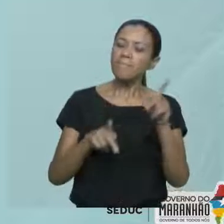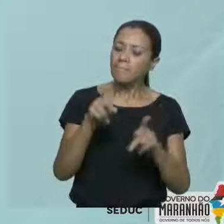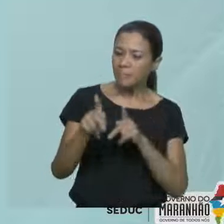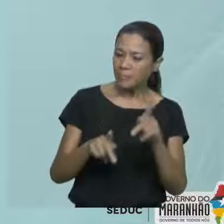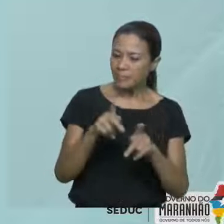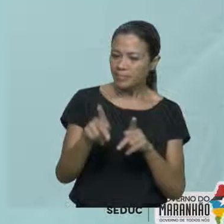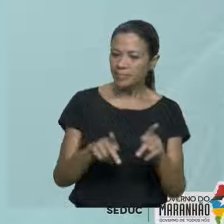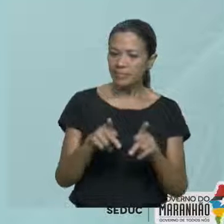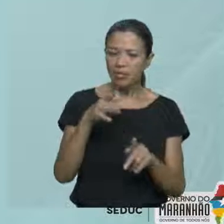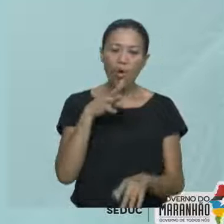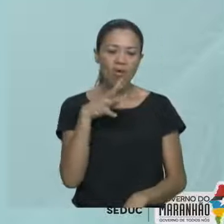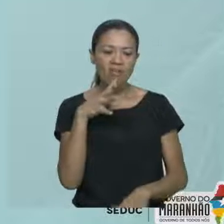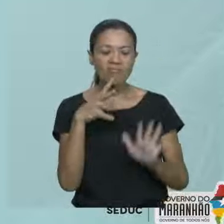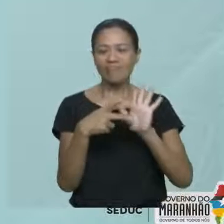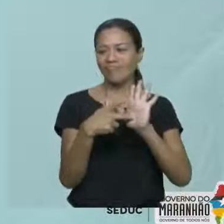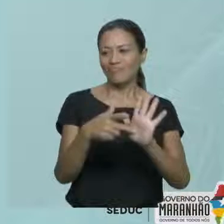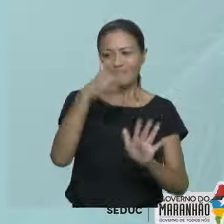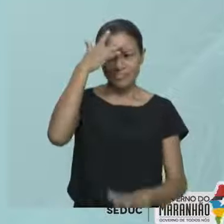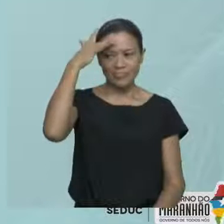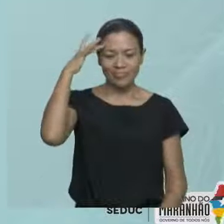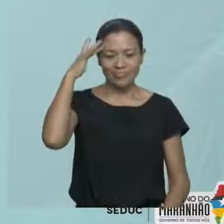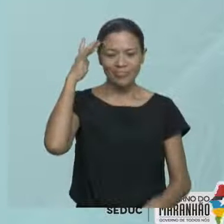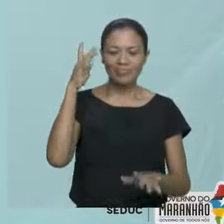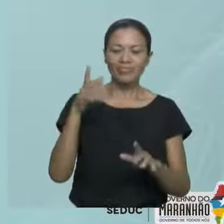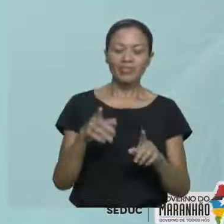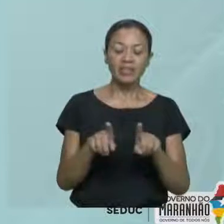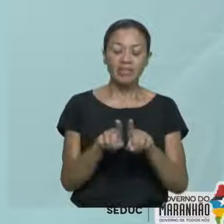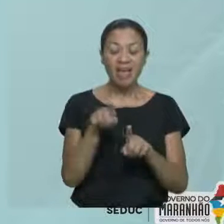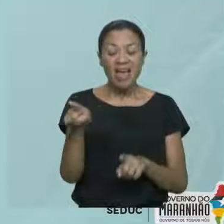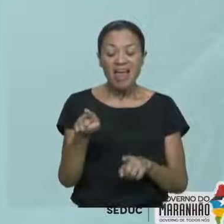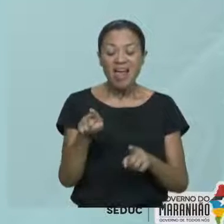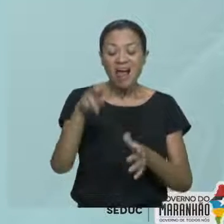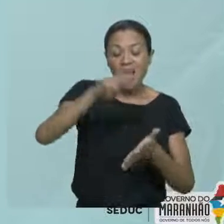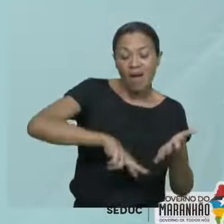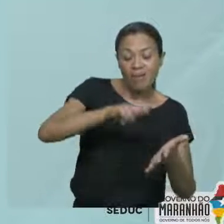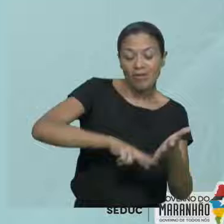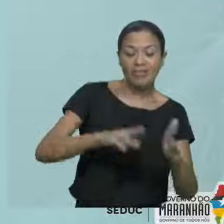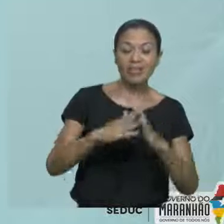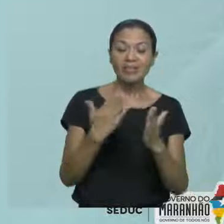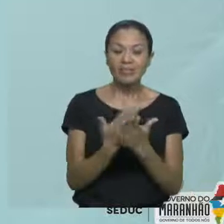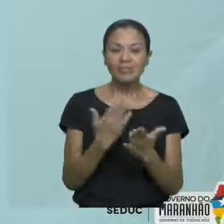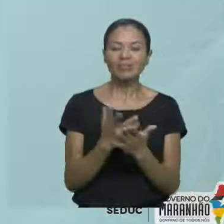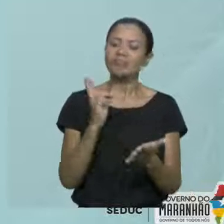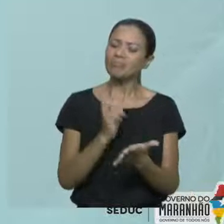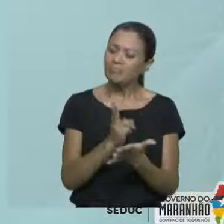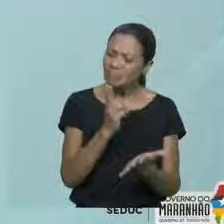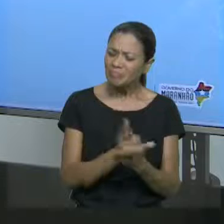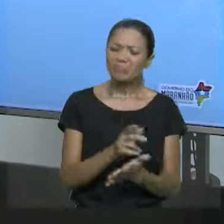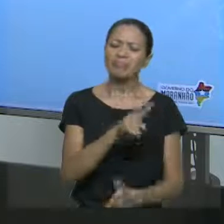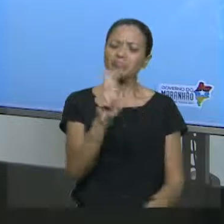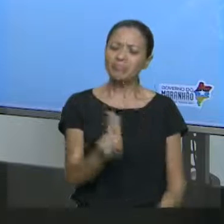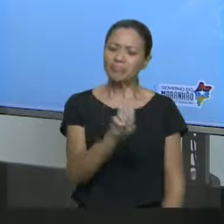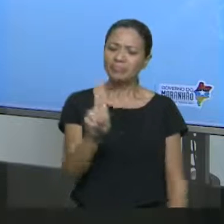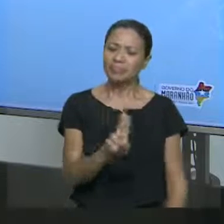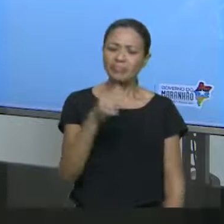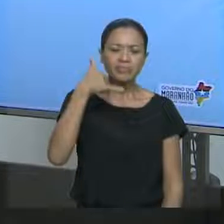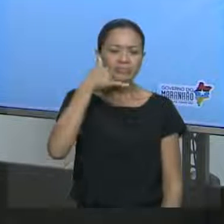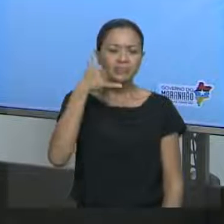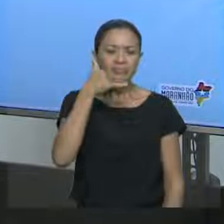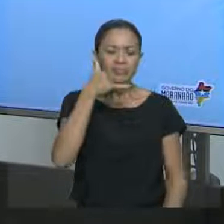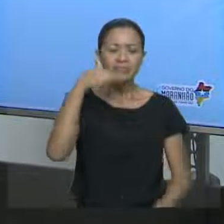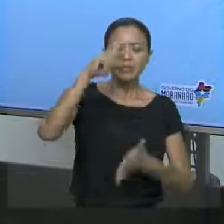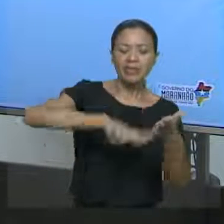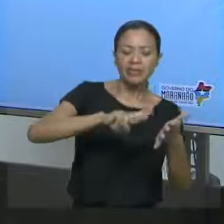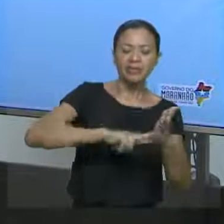She's flunked out of school. Que ela está o quê? Ficando reprovada na escola. De tanto ela ficar no telefone, ela está ficando